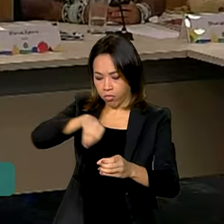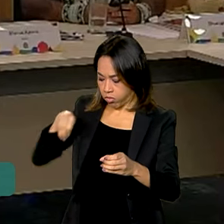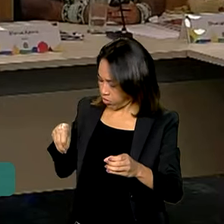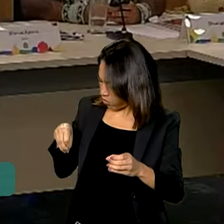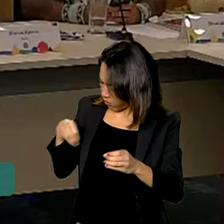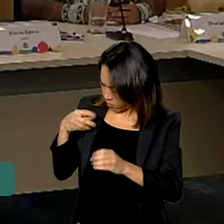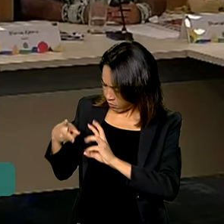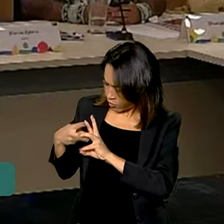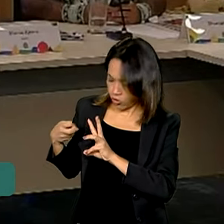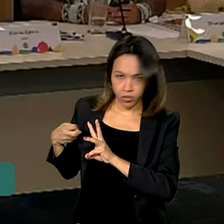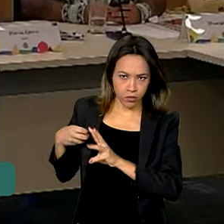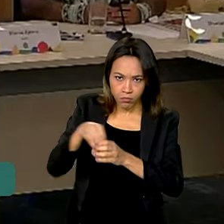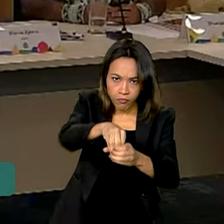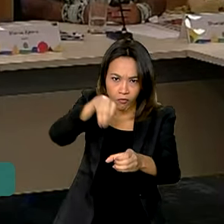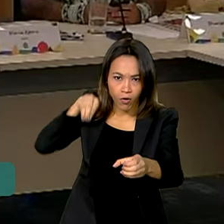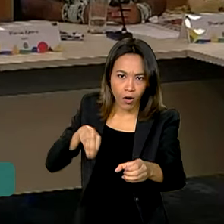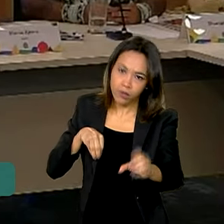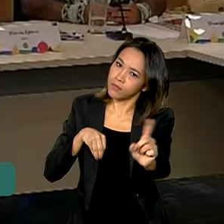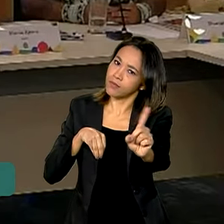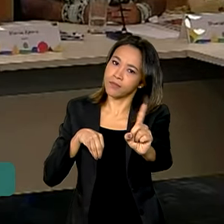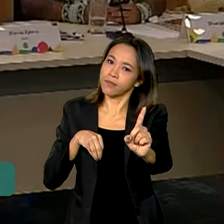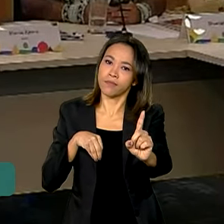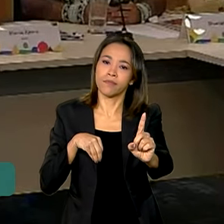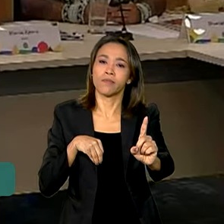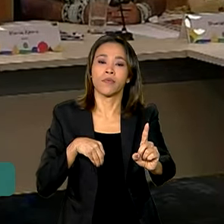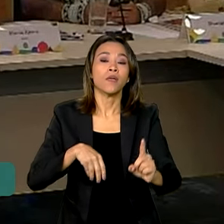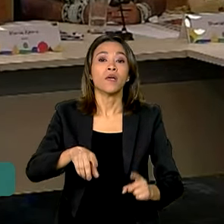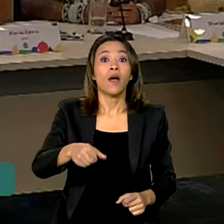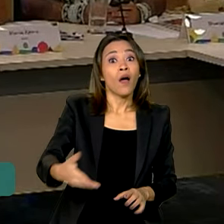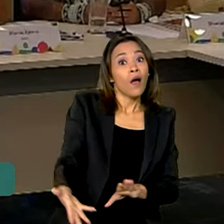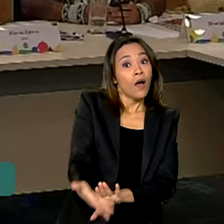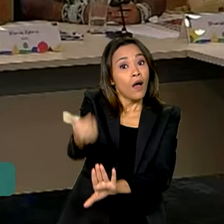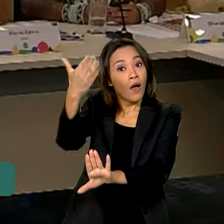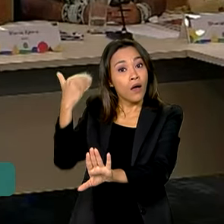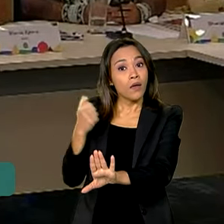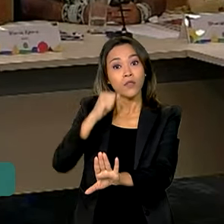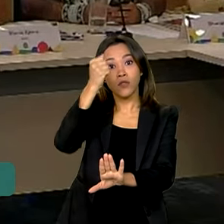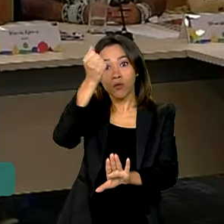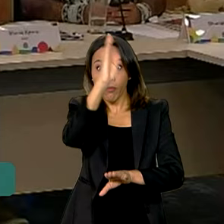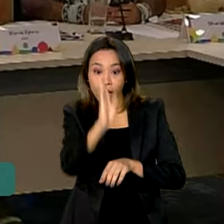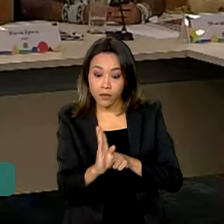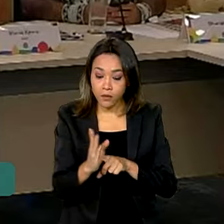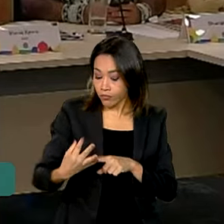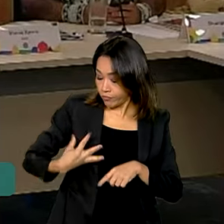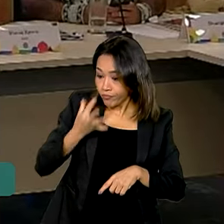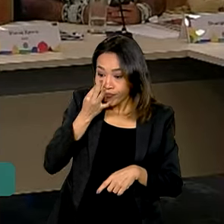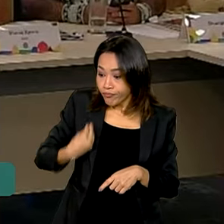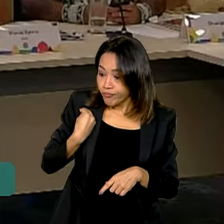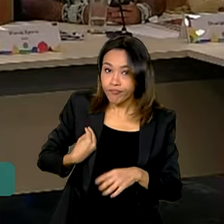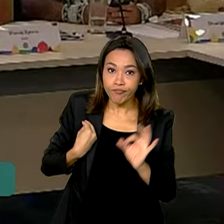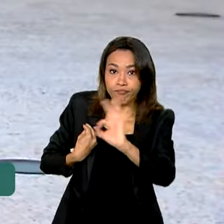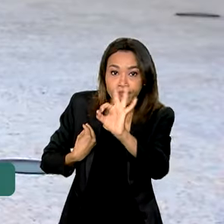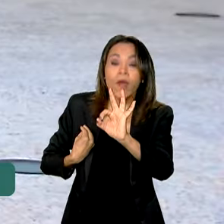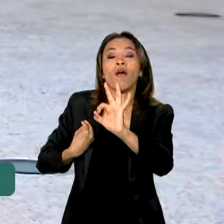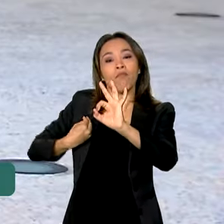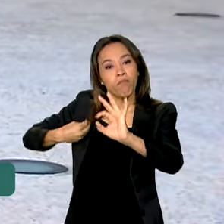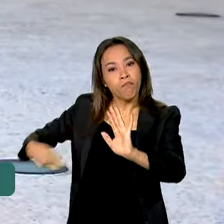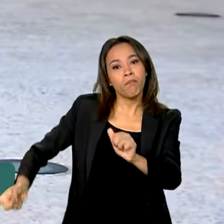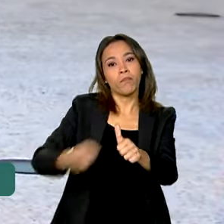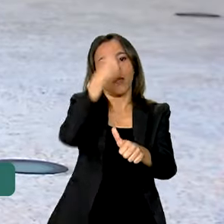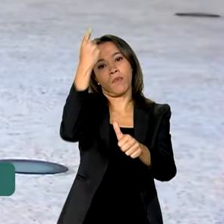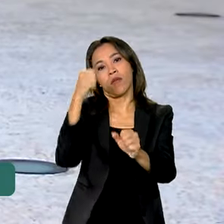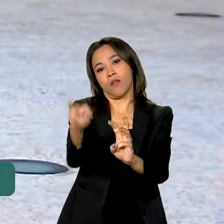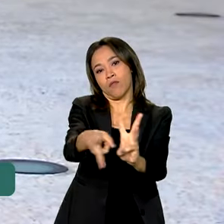afirmo, nem existiria o Brasil se não fôssemos nós. Por isso,